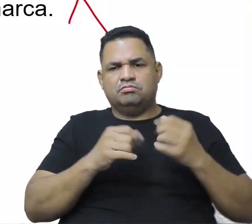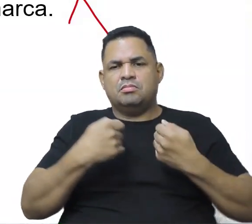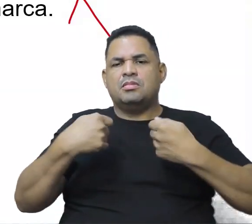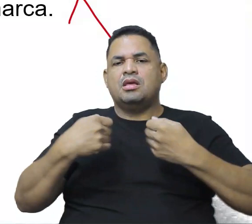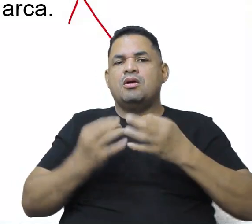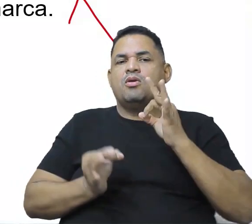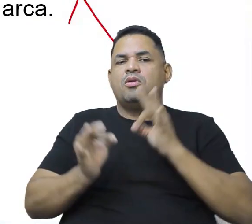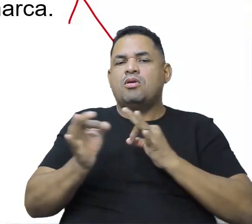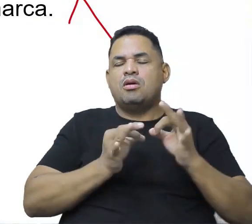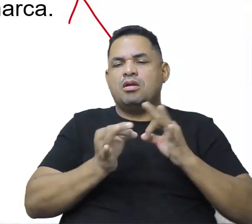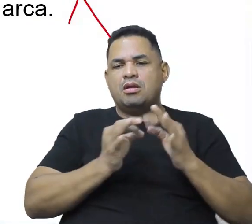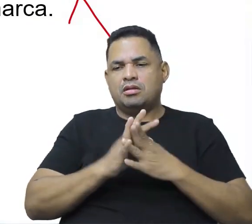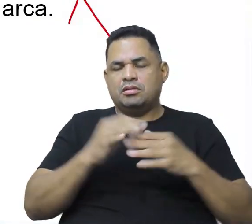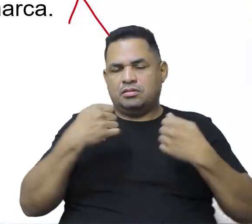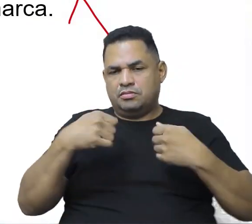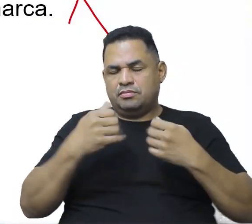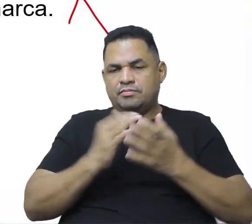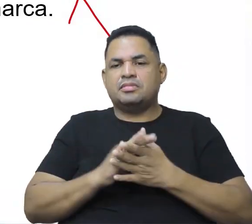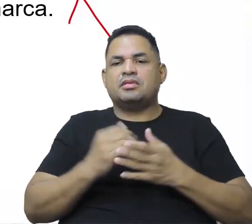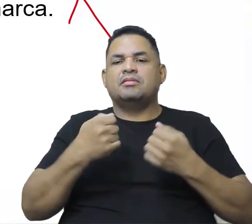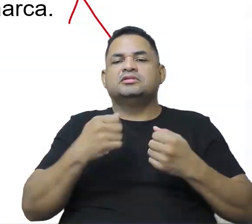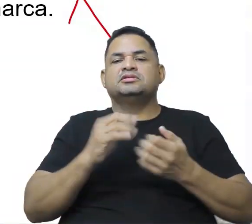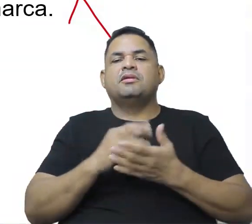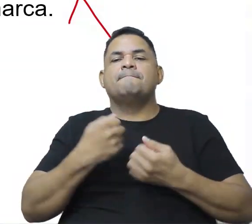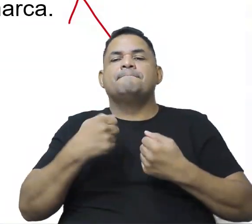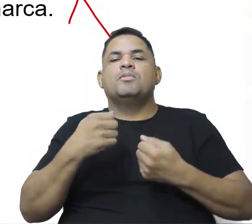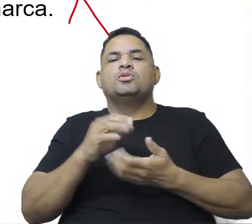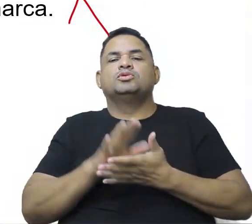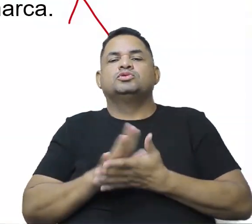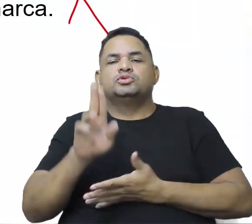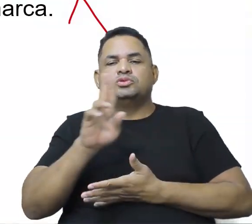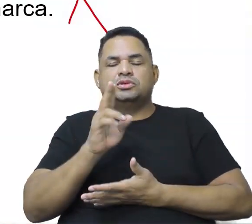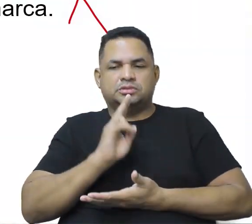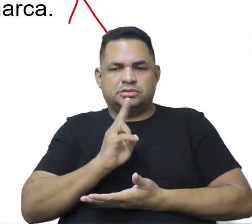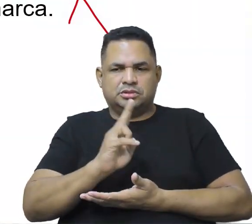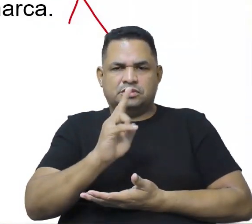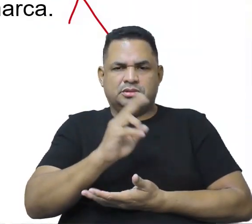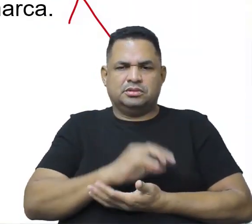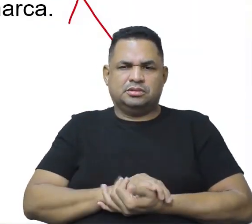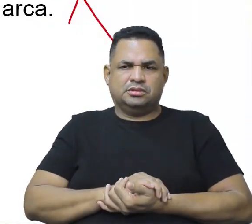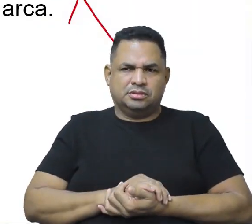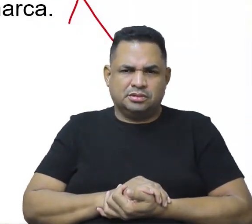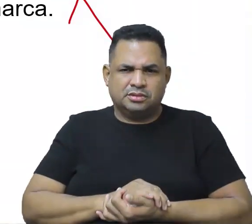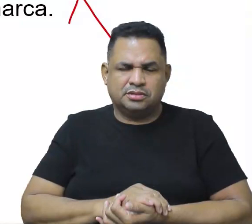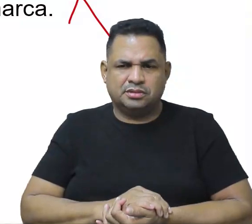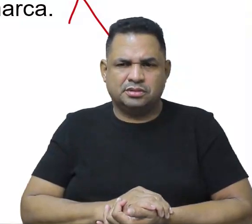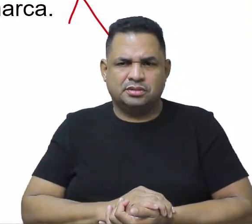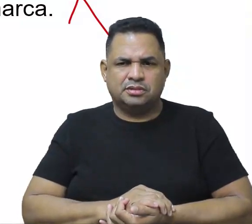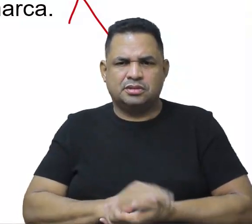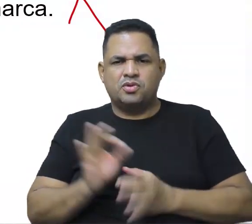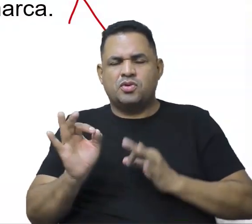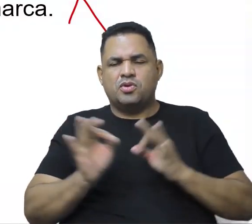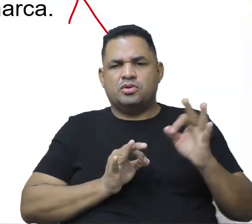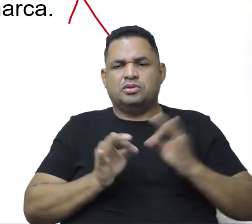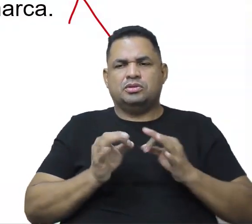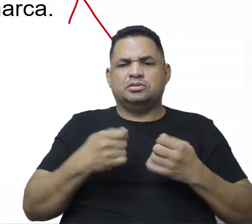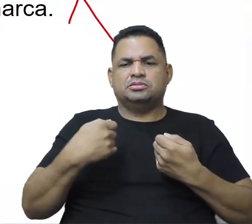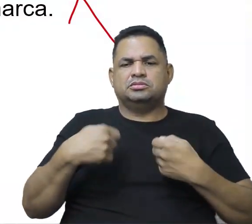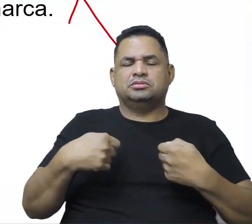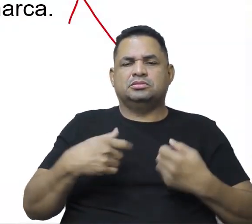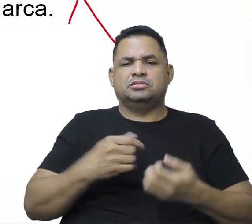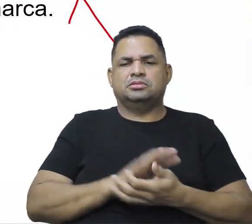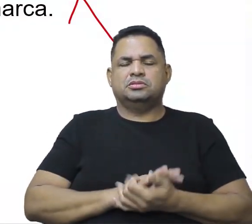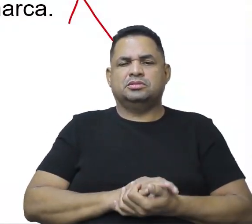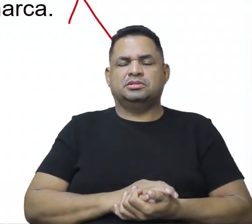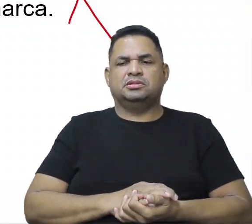necessidade para que as pessoas possam consumir cada vez mais, gente. vai criando necessidades, criando, criando,